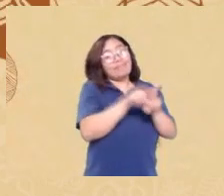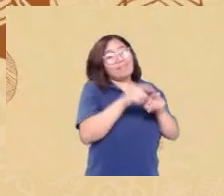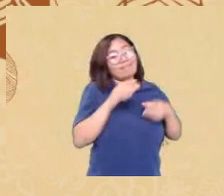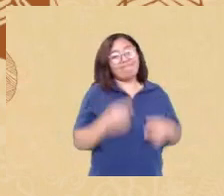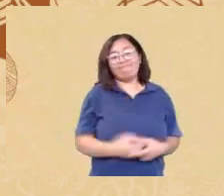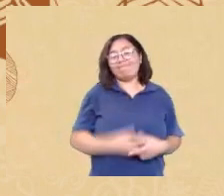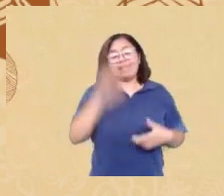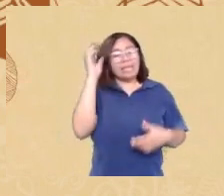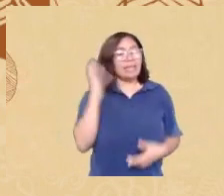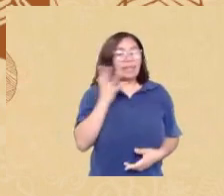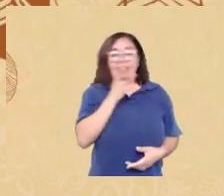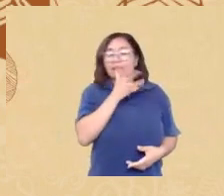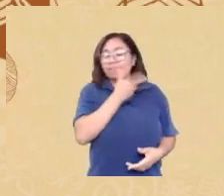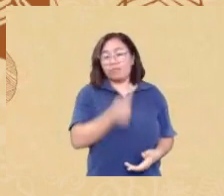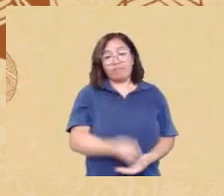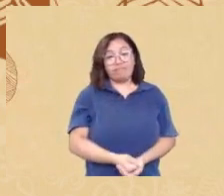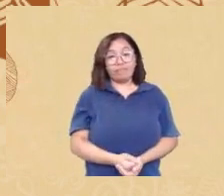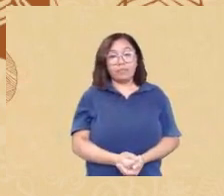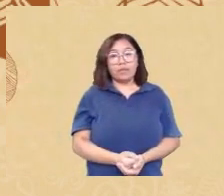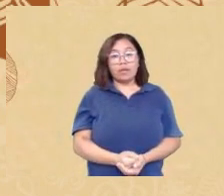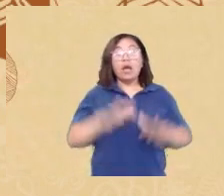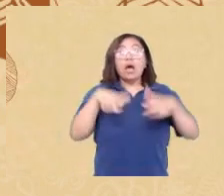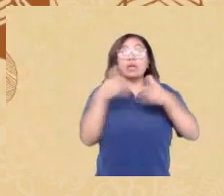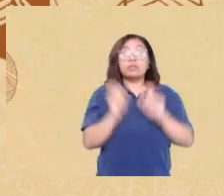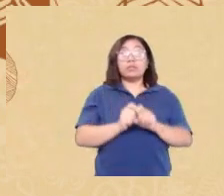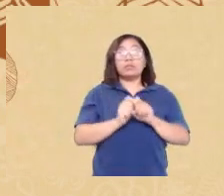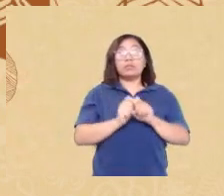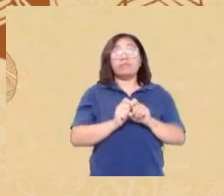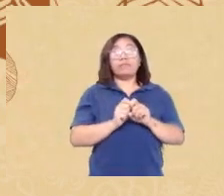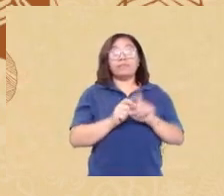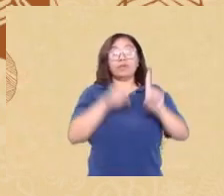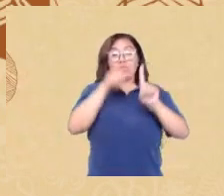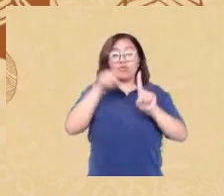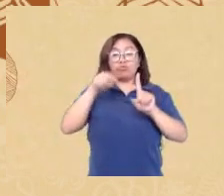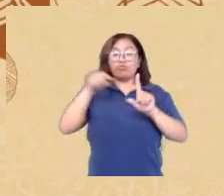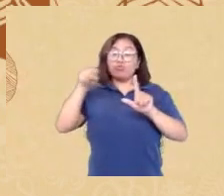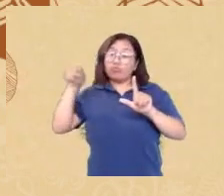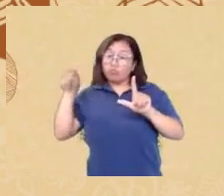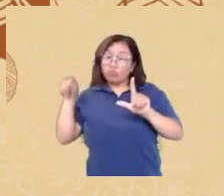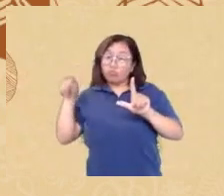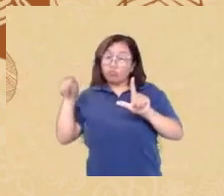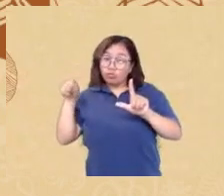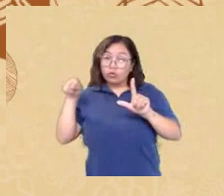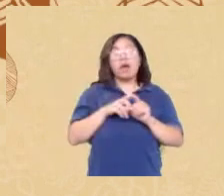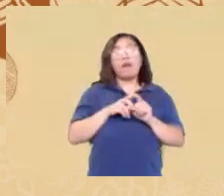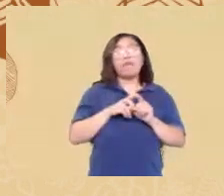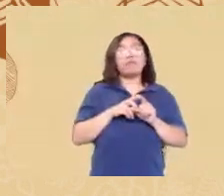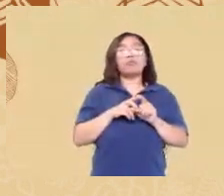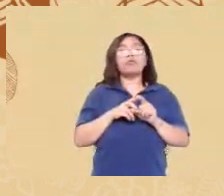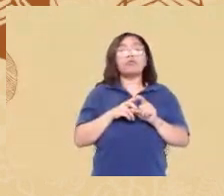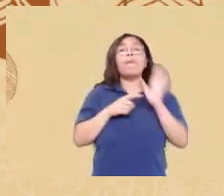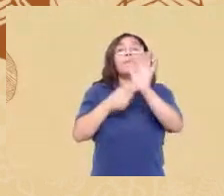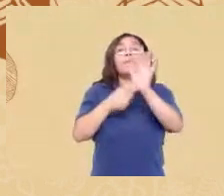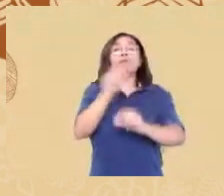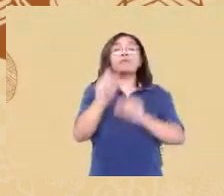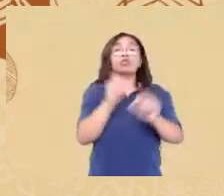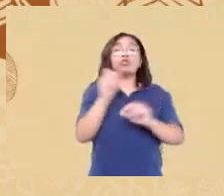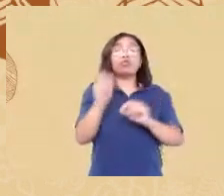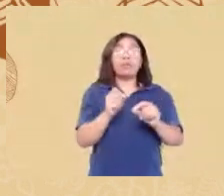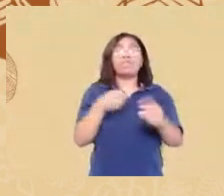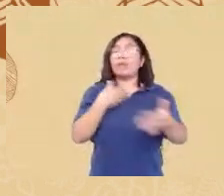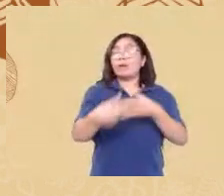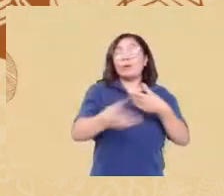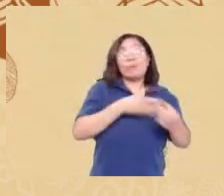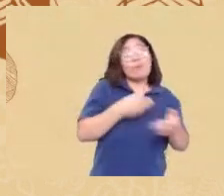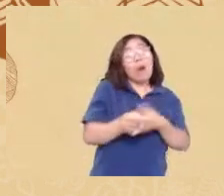aqui só para mostrar para vocês como isso é grave e não para pensar só na raça negra mas qualquer grupo étnico que tenha